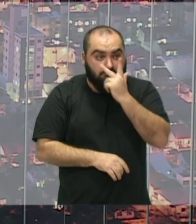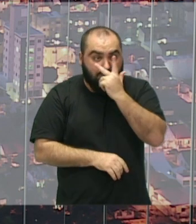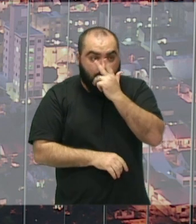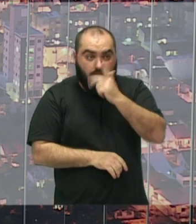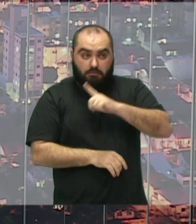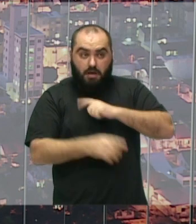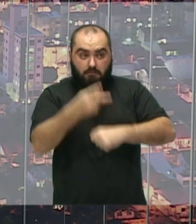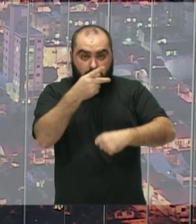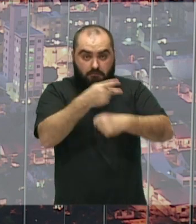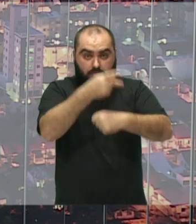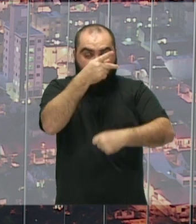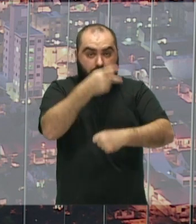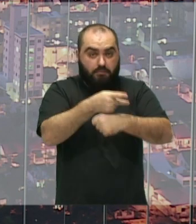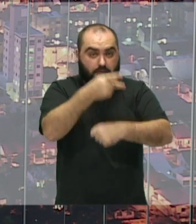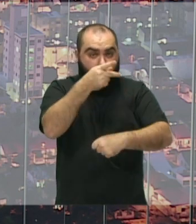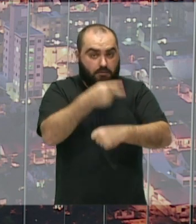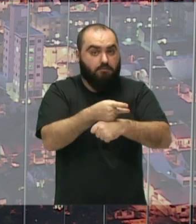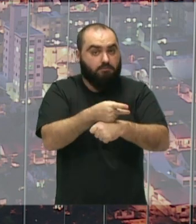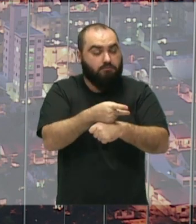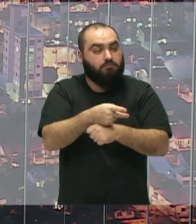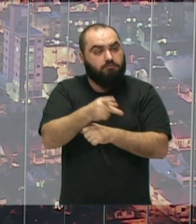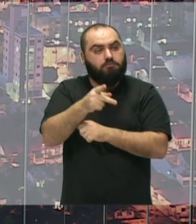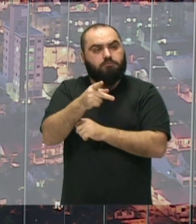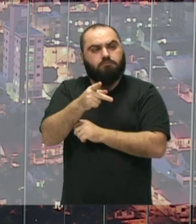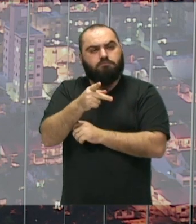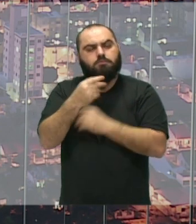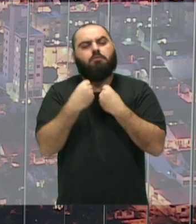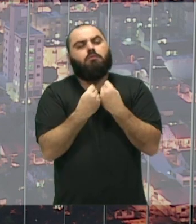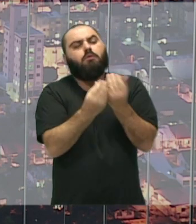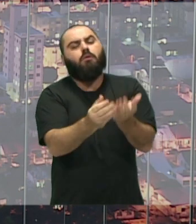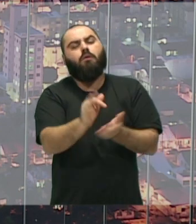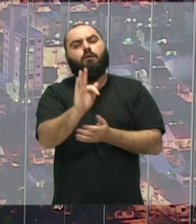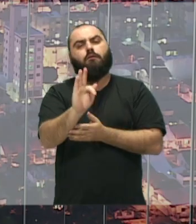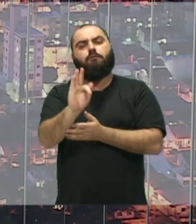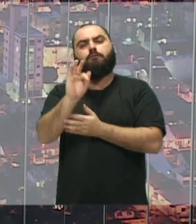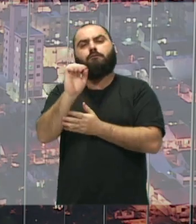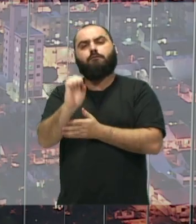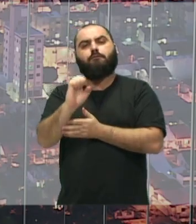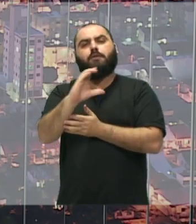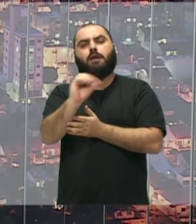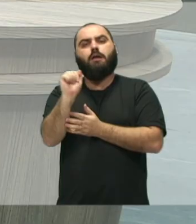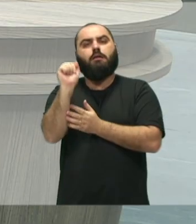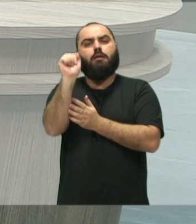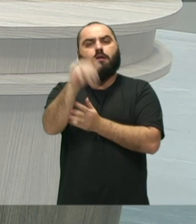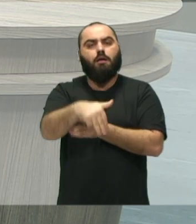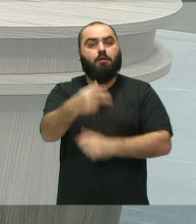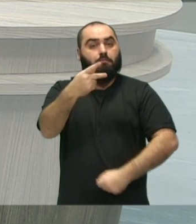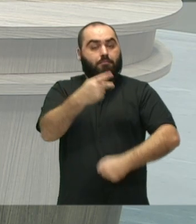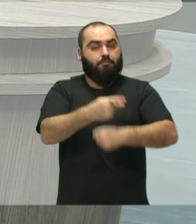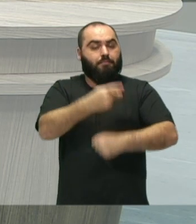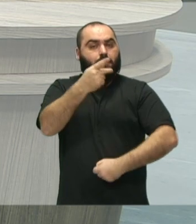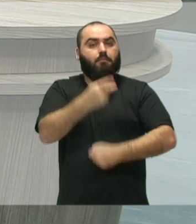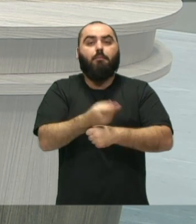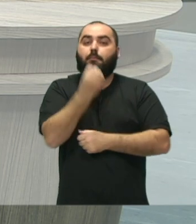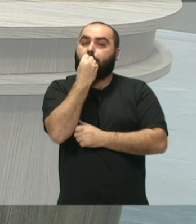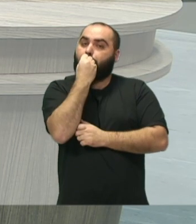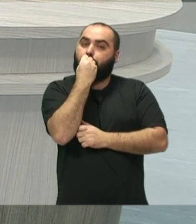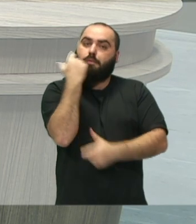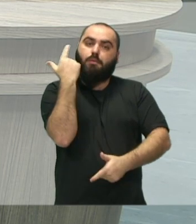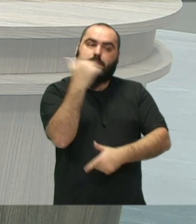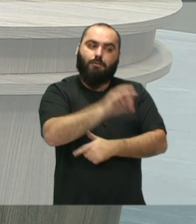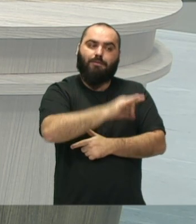Federação Catarinense dos Municípios, a FECAM, com o prêmio Boas Práticas em Gestão Cultural.